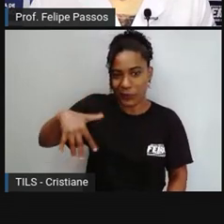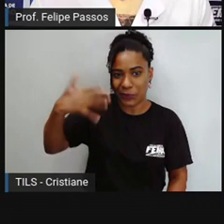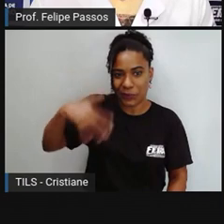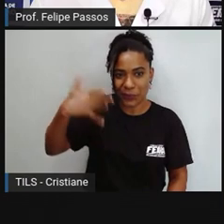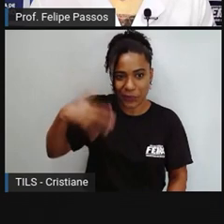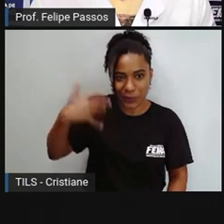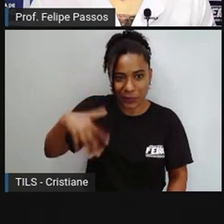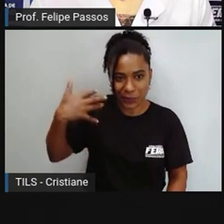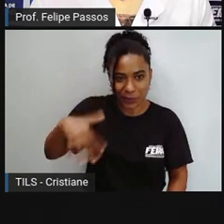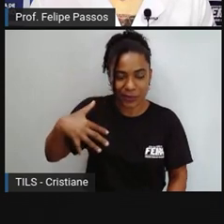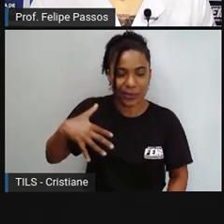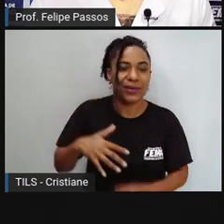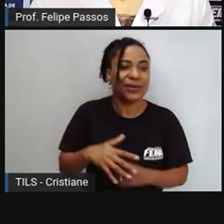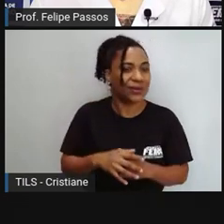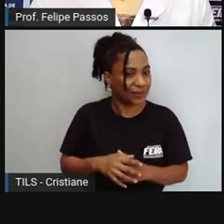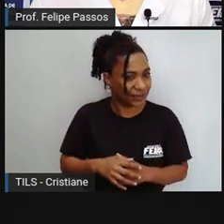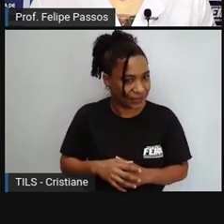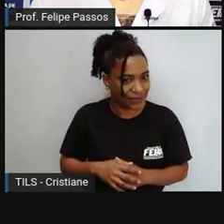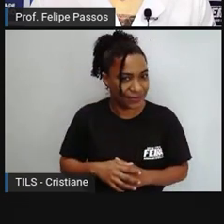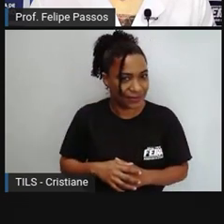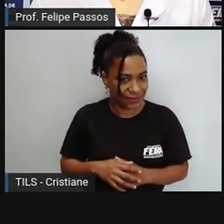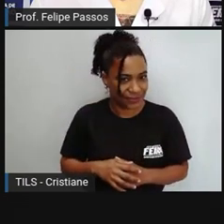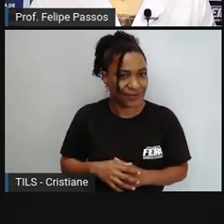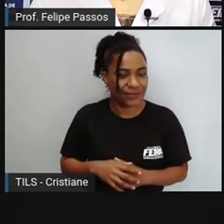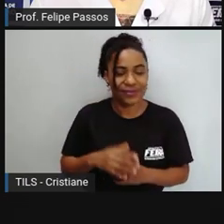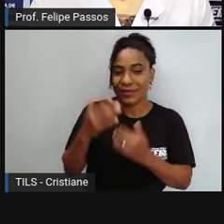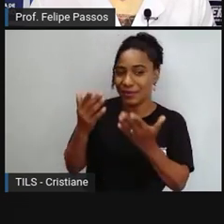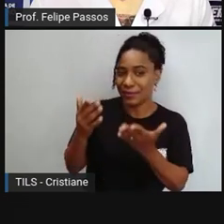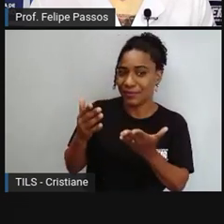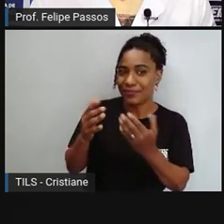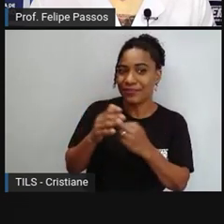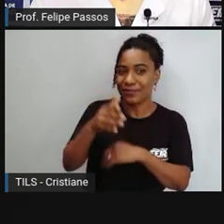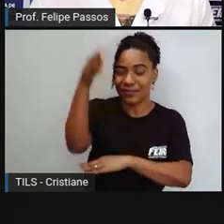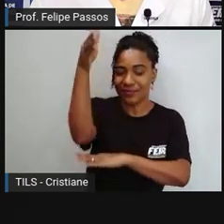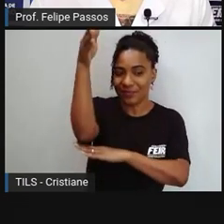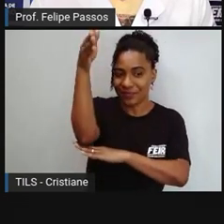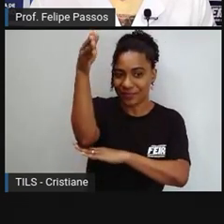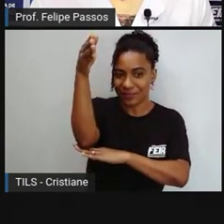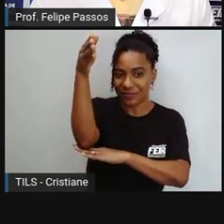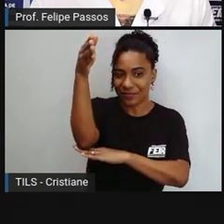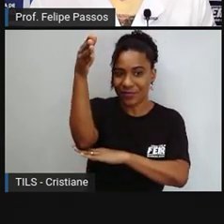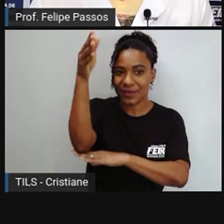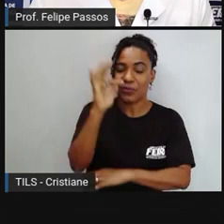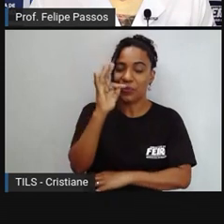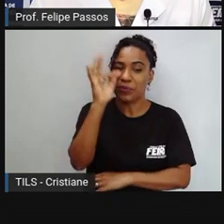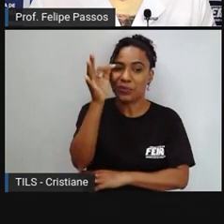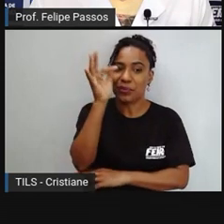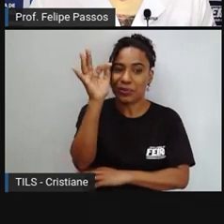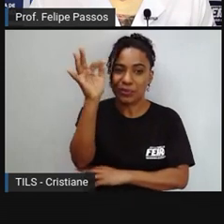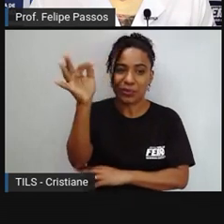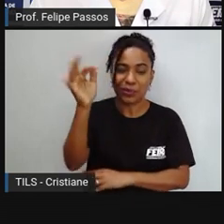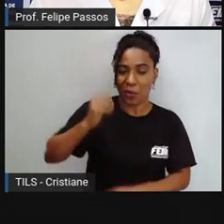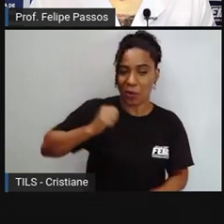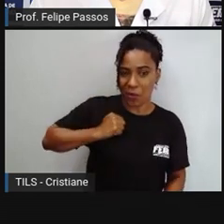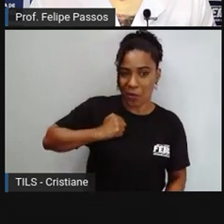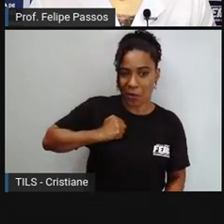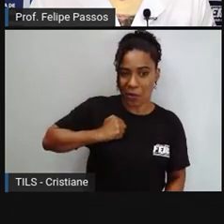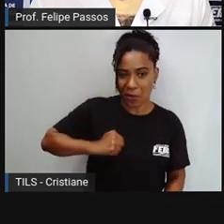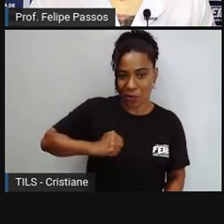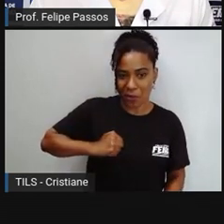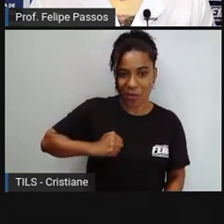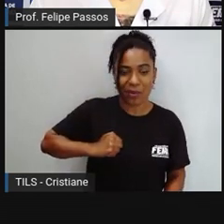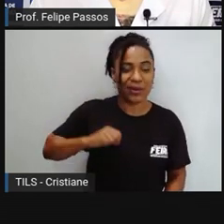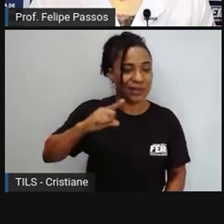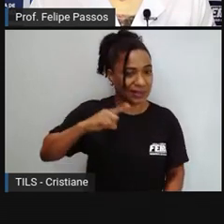recebendo quem sabe um cocô ou alguma coisa que venha